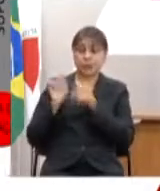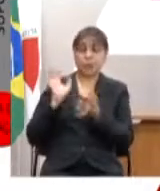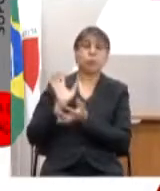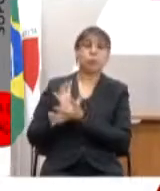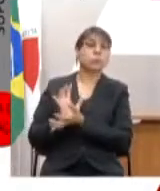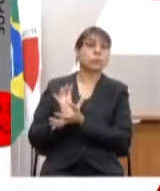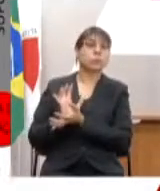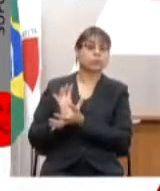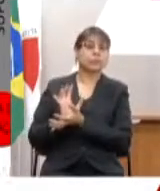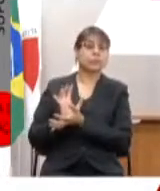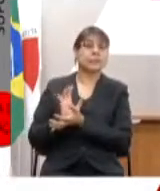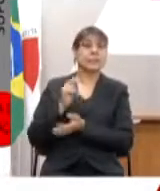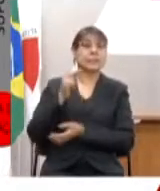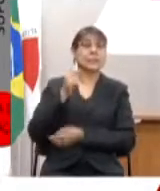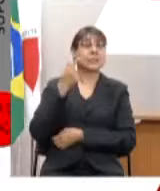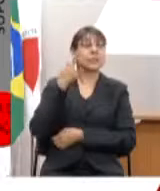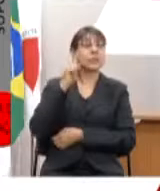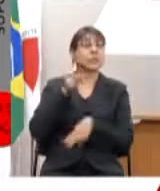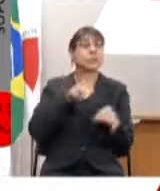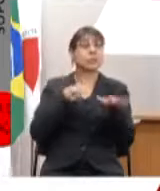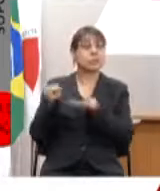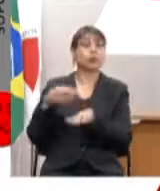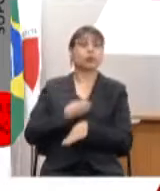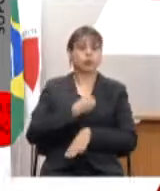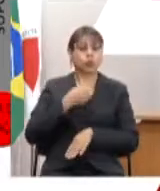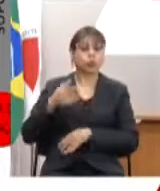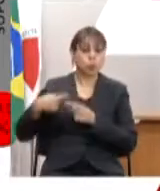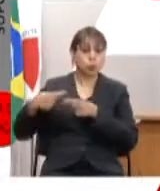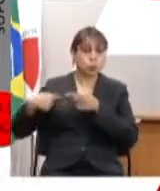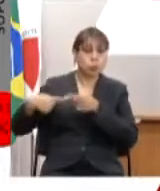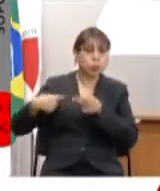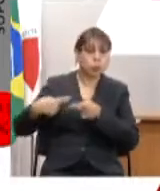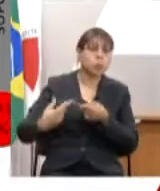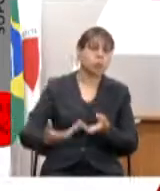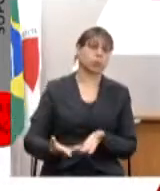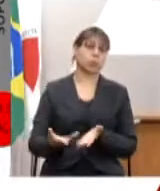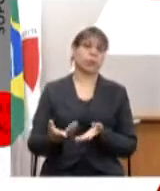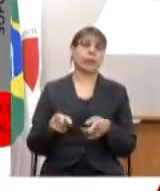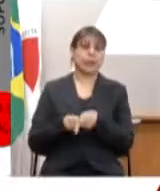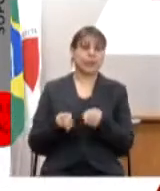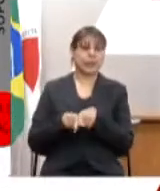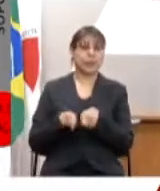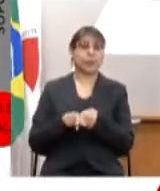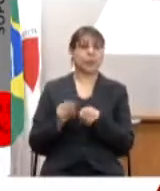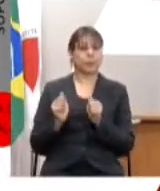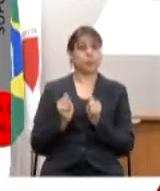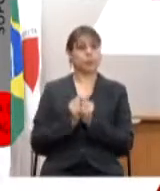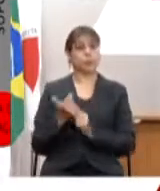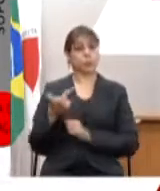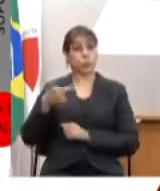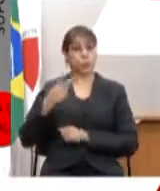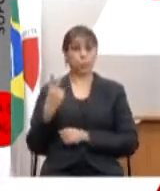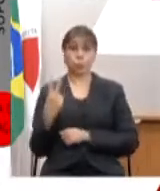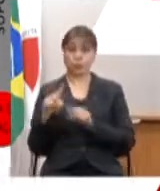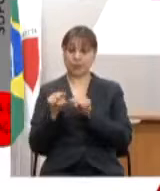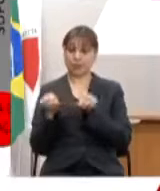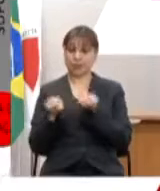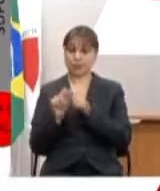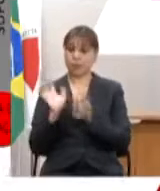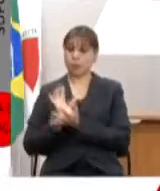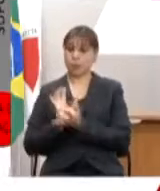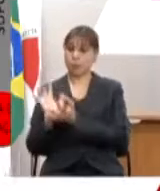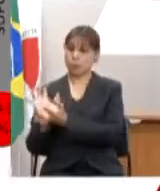funciona sete dias por semana e essa sala de situação também ela está vinculada a outras duas salas de situação